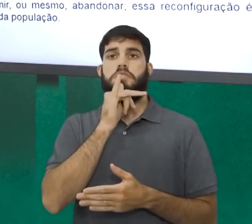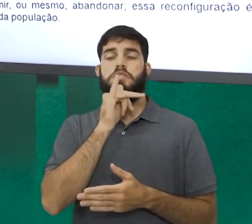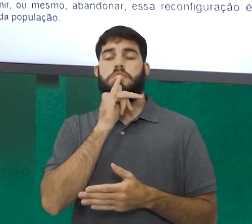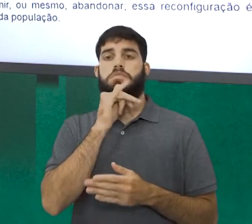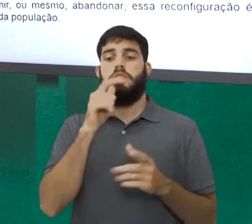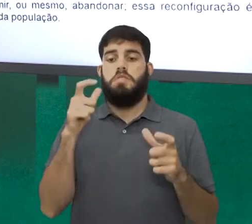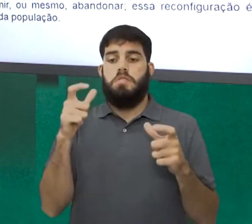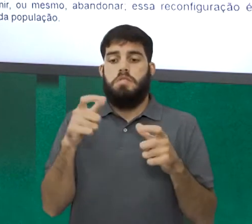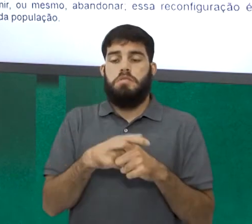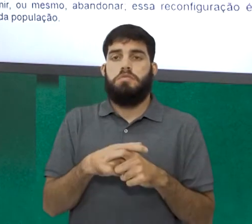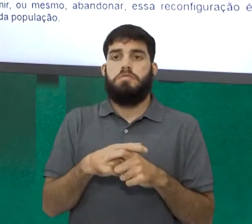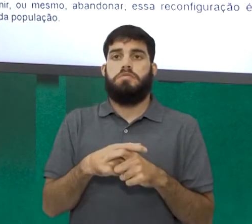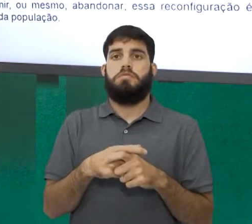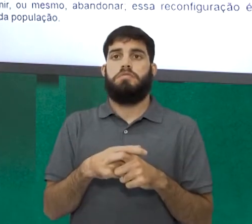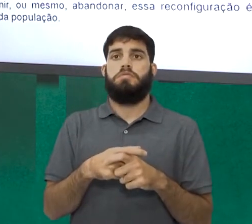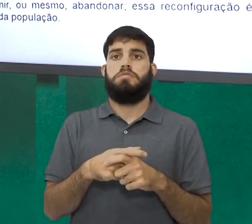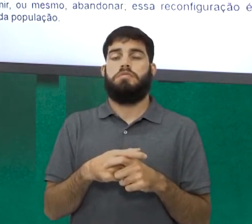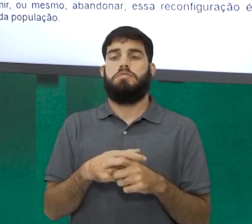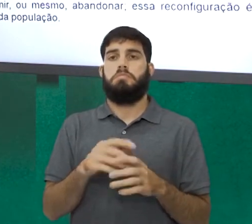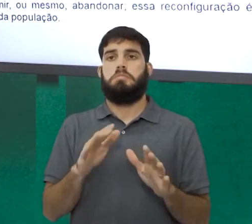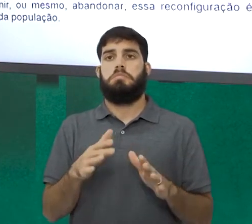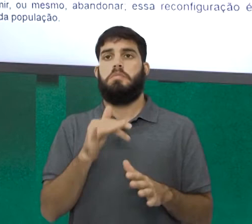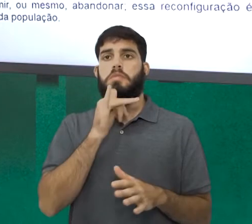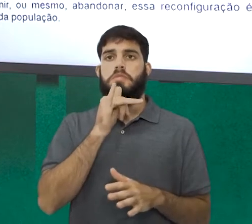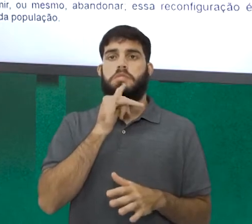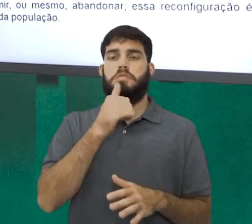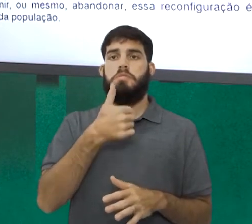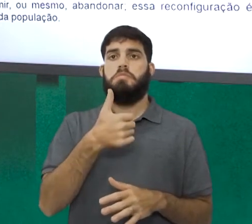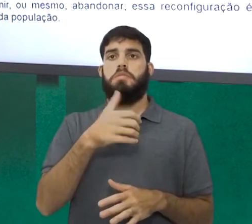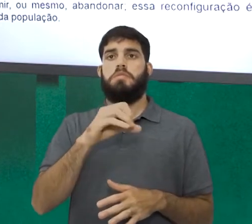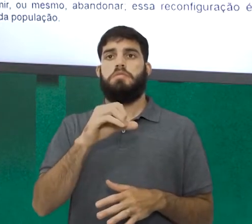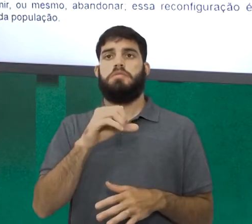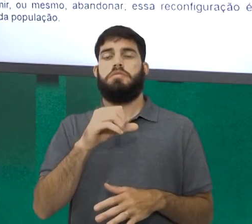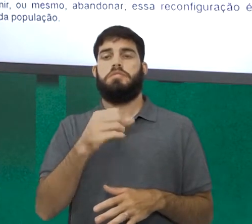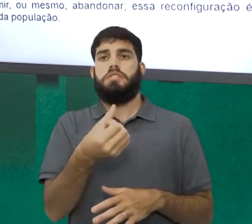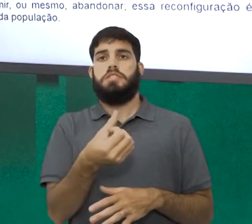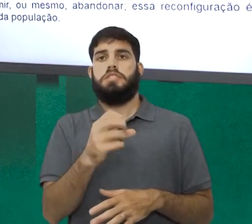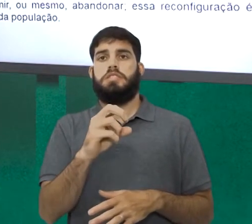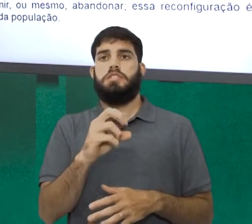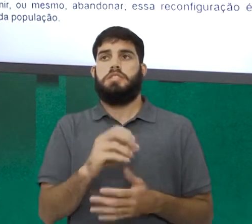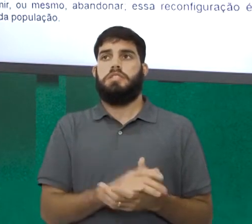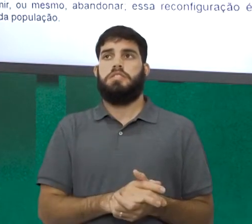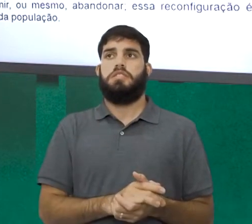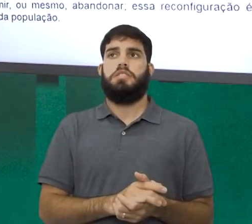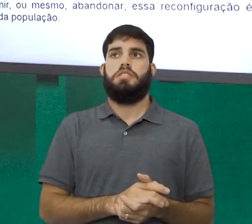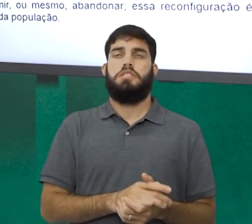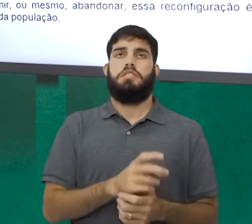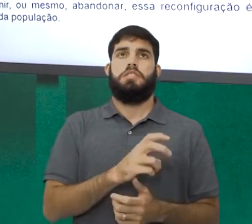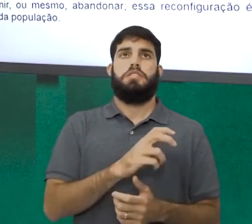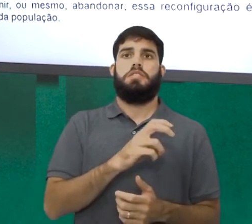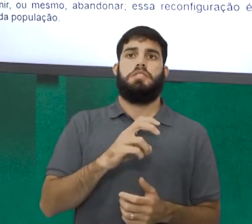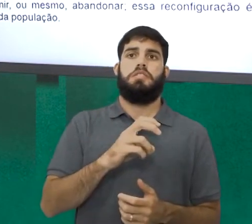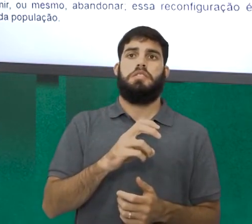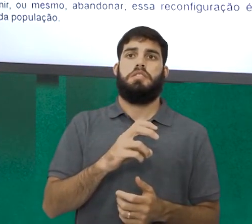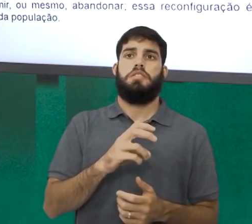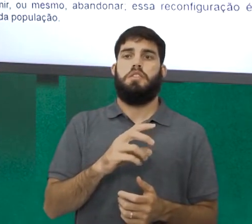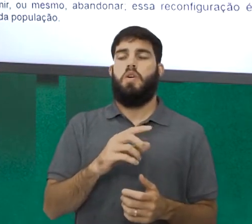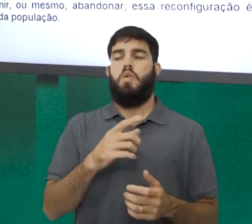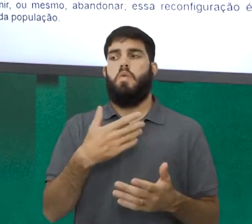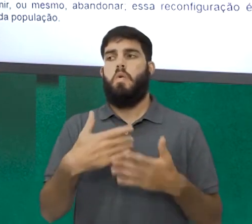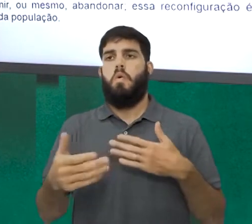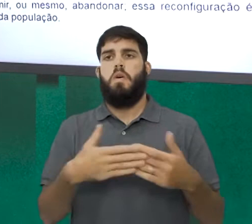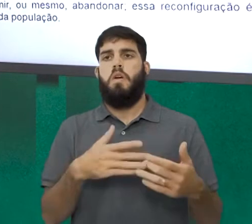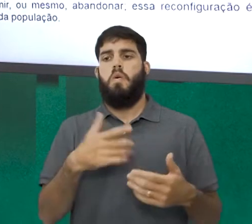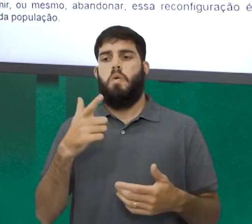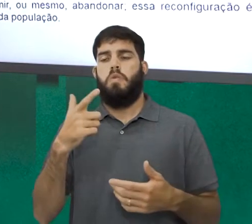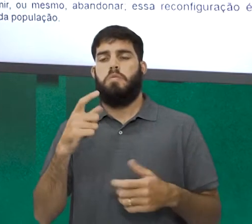urbanização. Tipo, em 1965, 51% dos brasileiros estavam morando em cidade. Em qualquer outro momento,